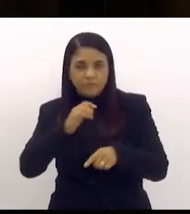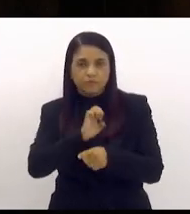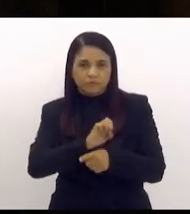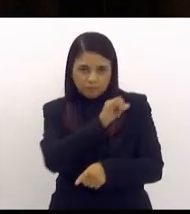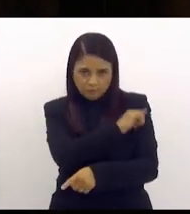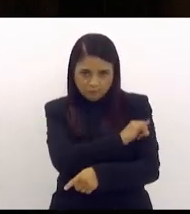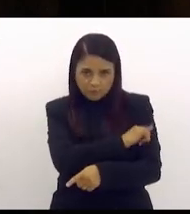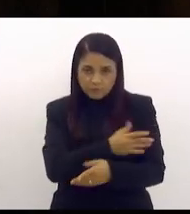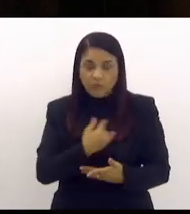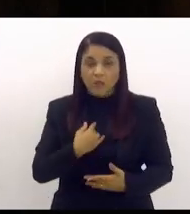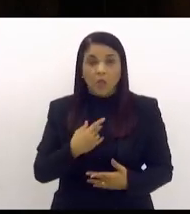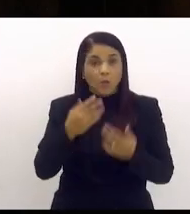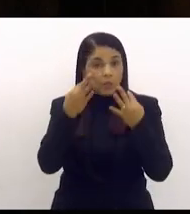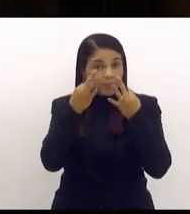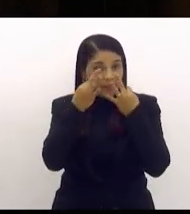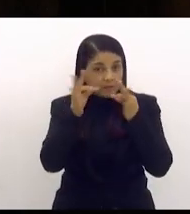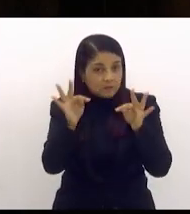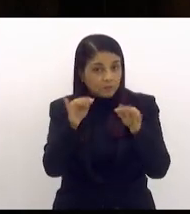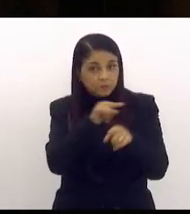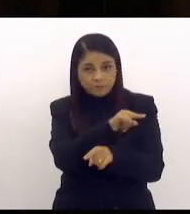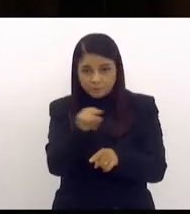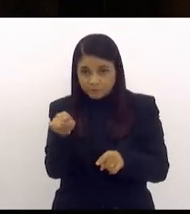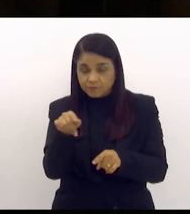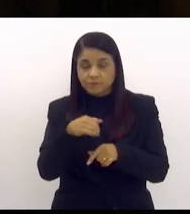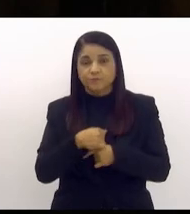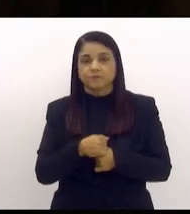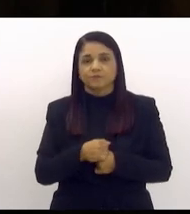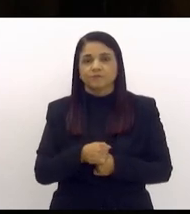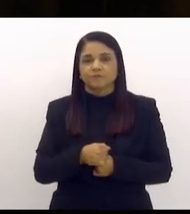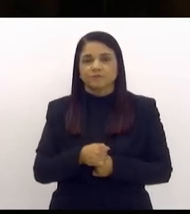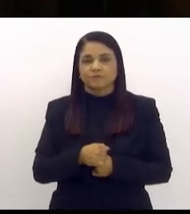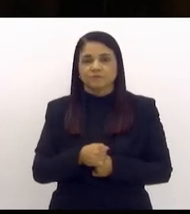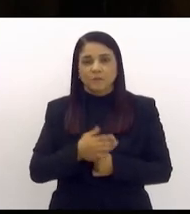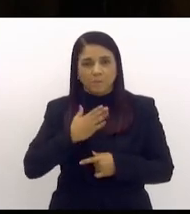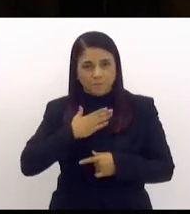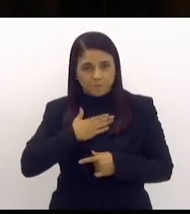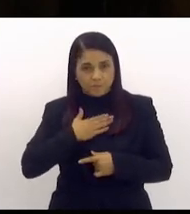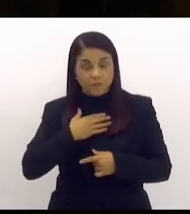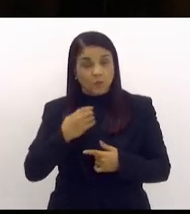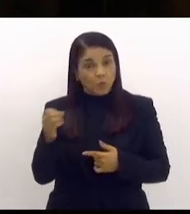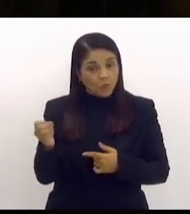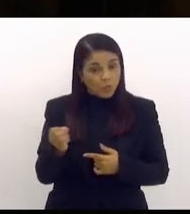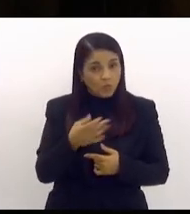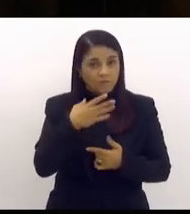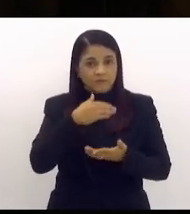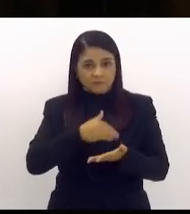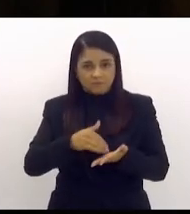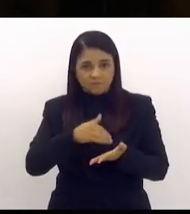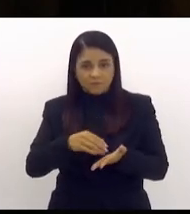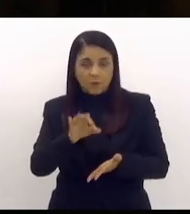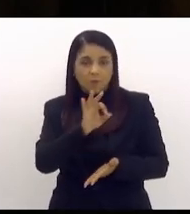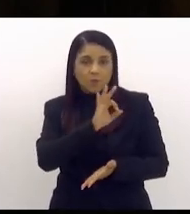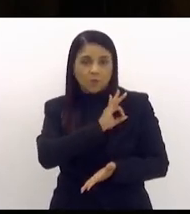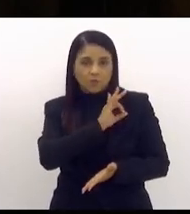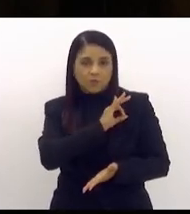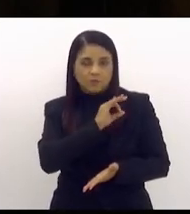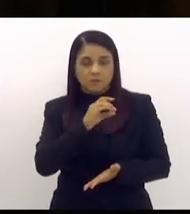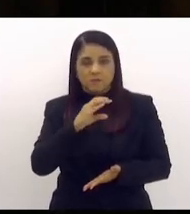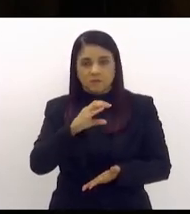testemunho pra vocês que o novo secretário de polícia civil